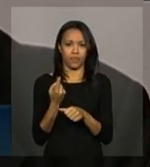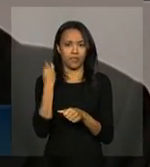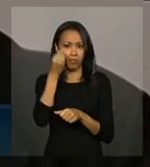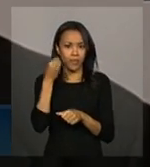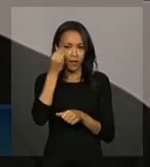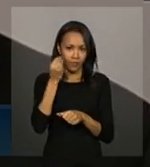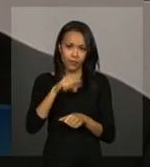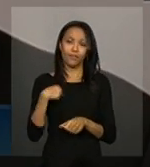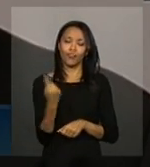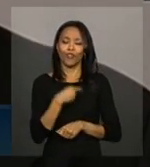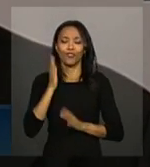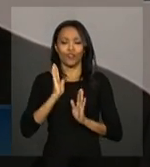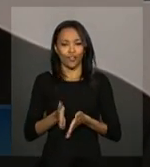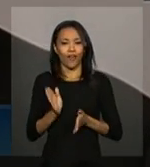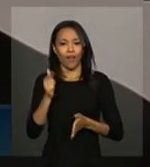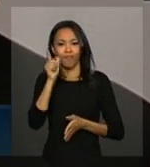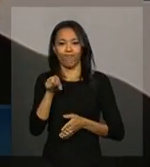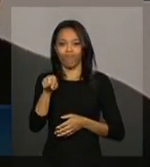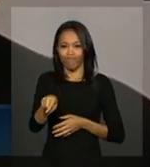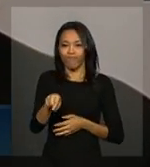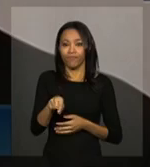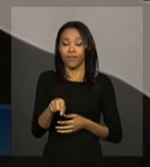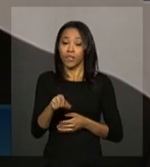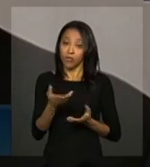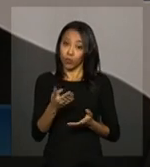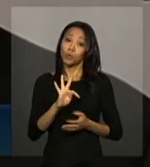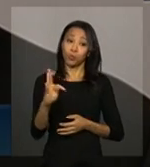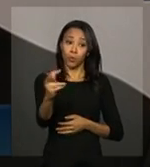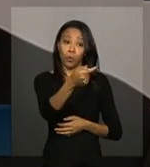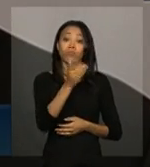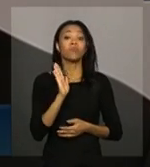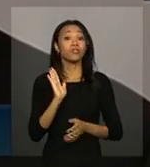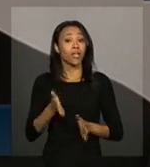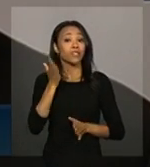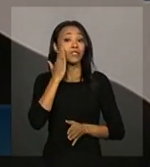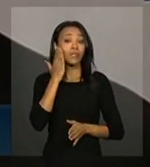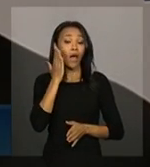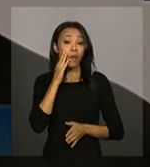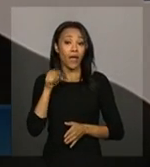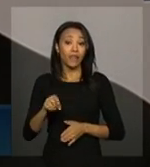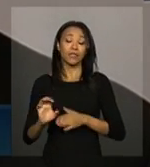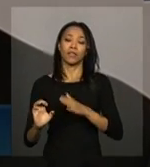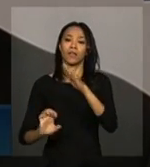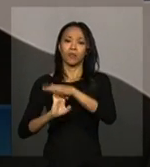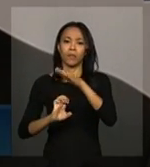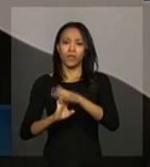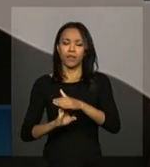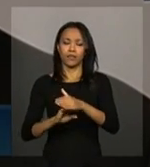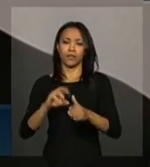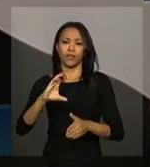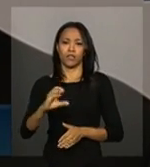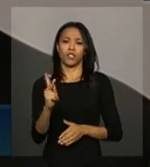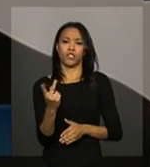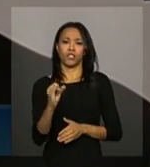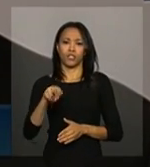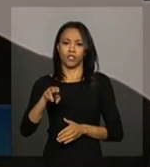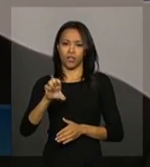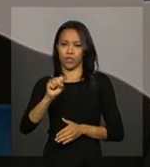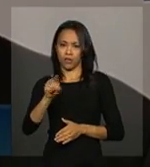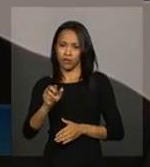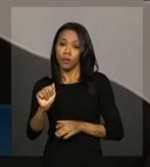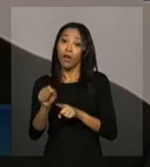experiência que nós tivemos. Como todos devem saber, a State Grid é hoje, em